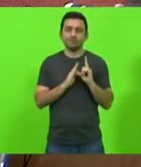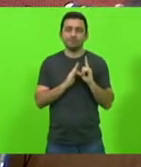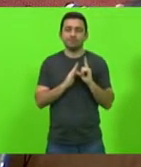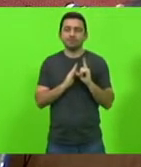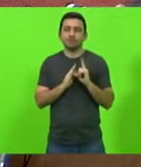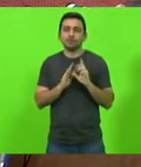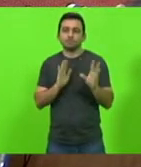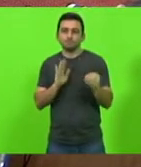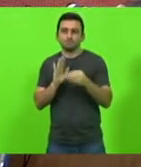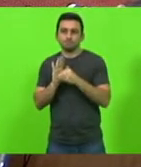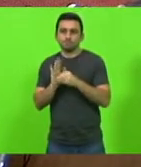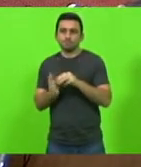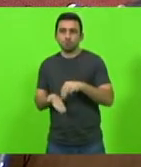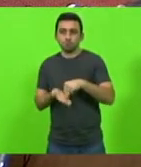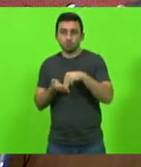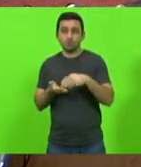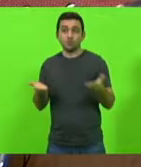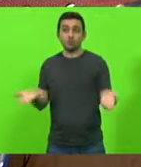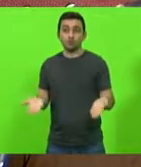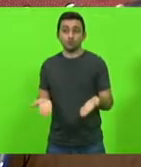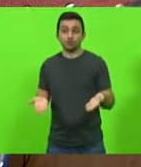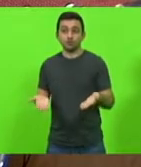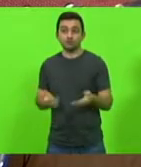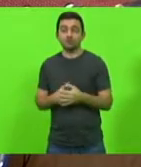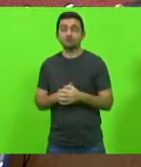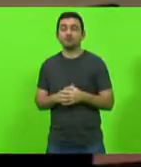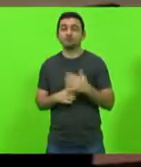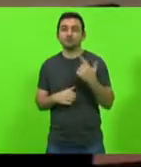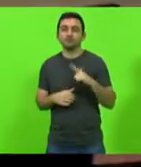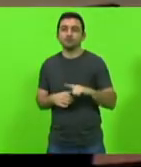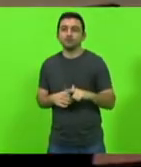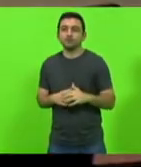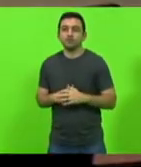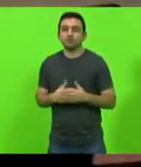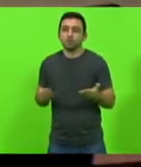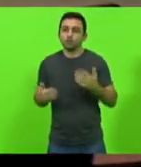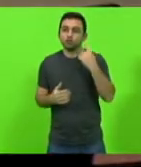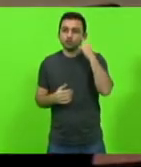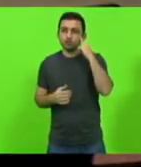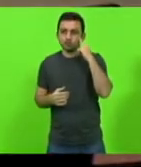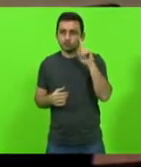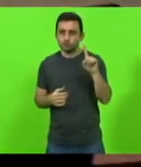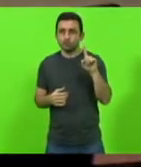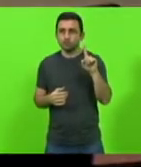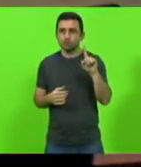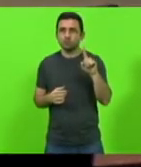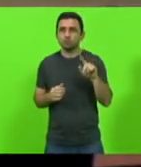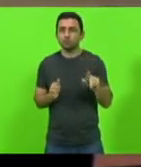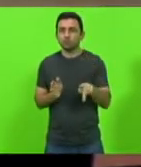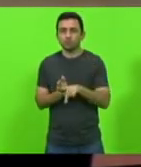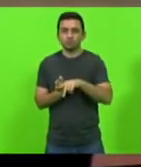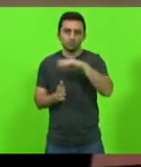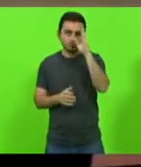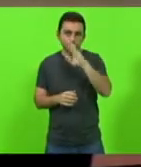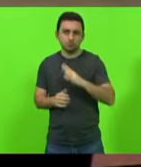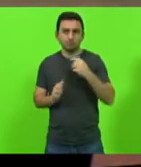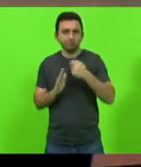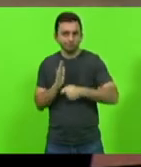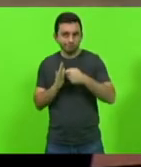colocar esta moção no dia de hoje uma vez que nós estamos no dia nacional de luta